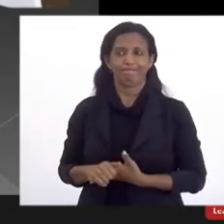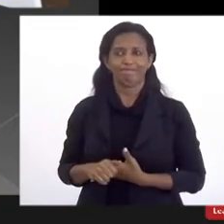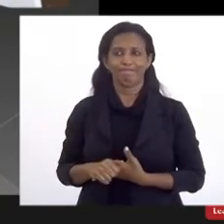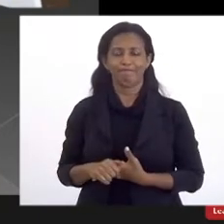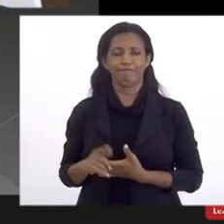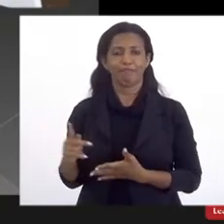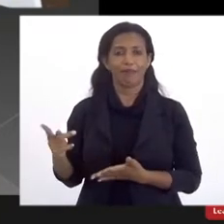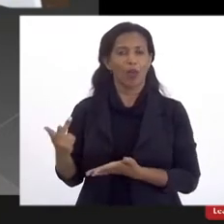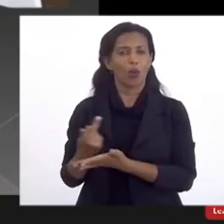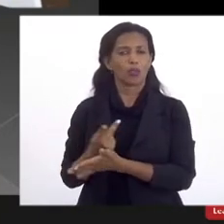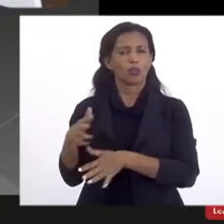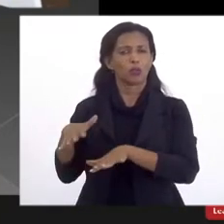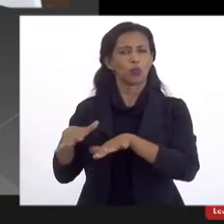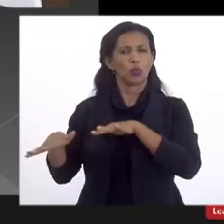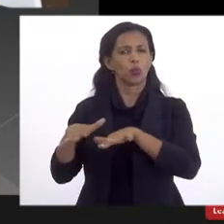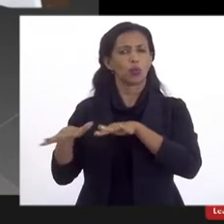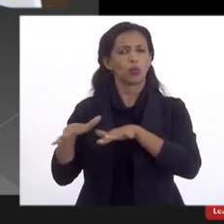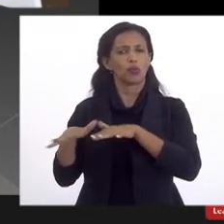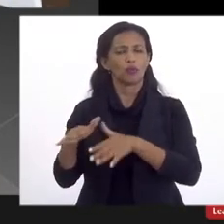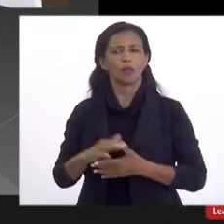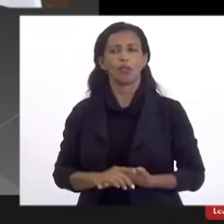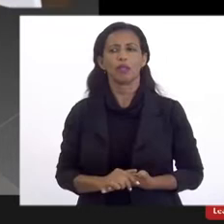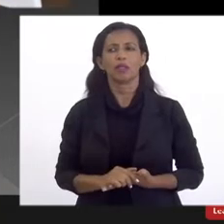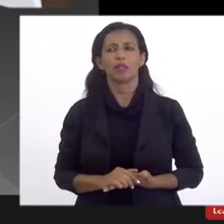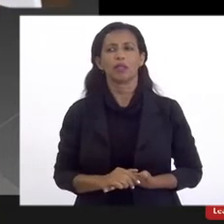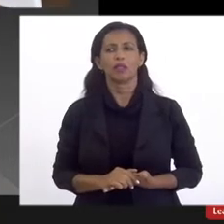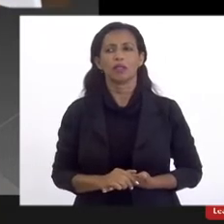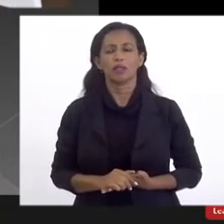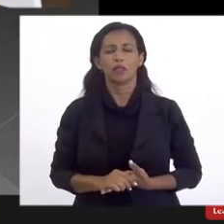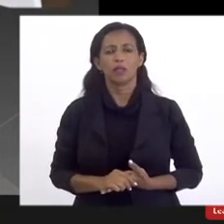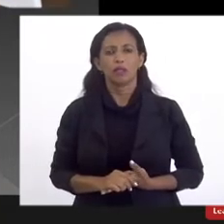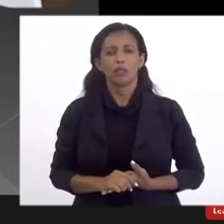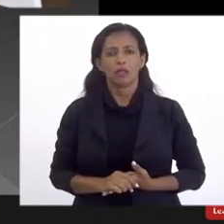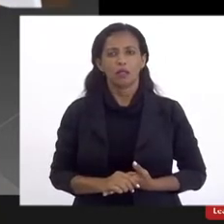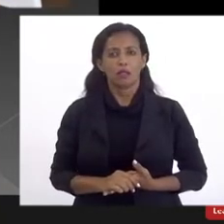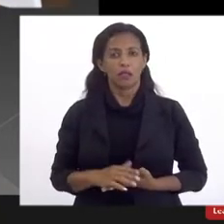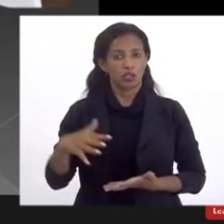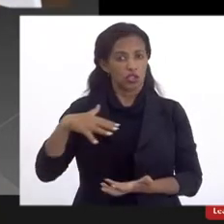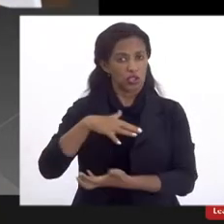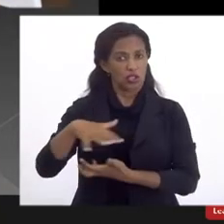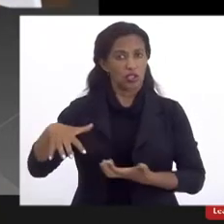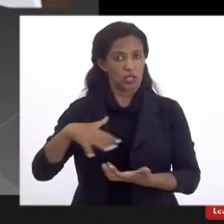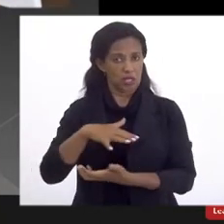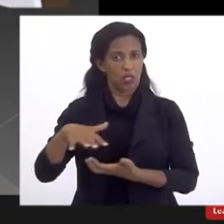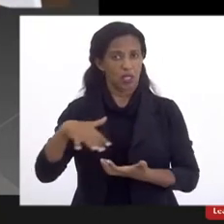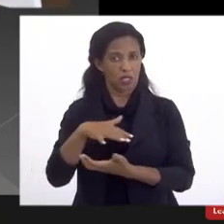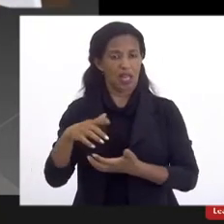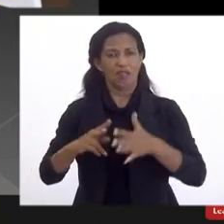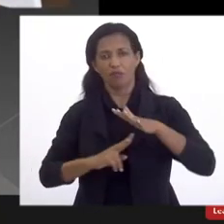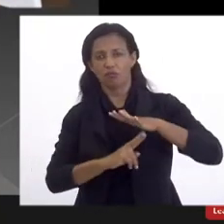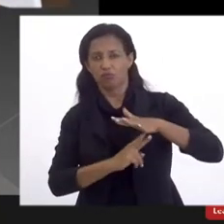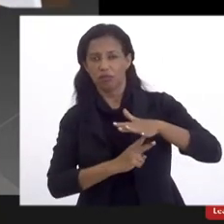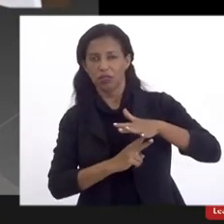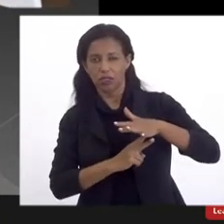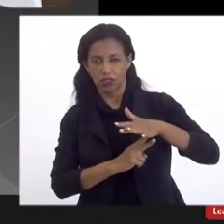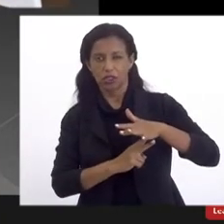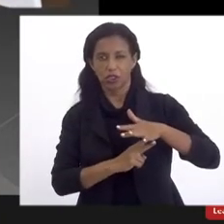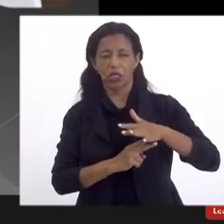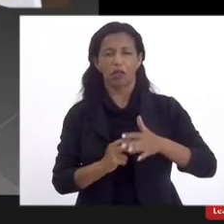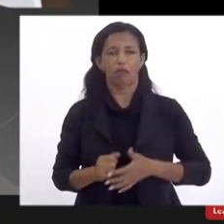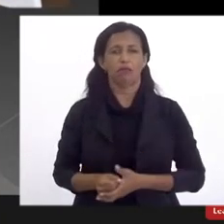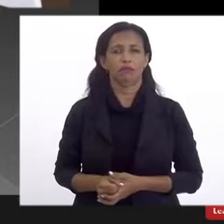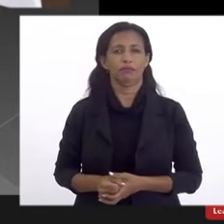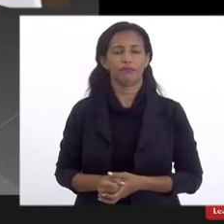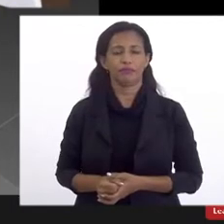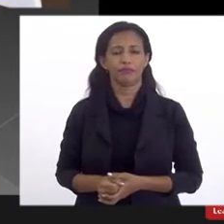aí foi no movimento, nosso movimento de greve, eu ainda lá no movimento sindical, e